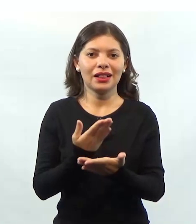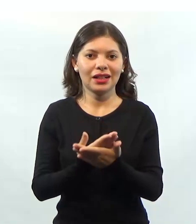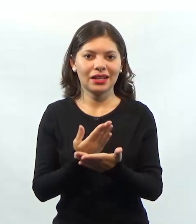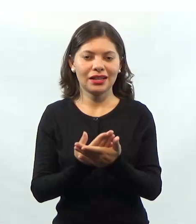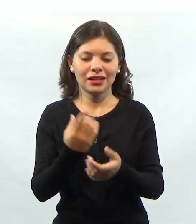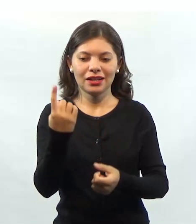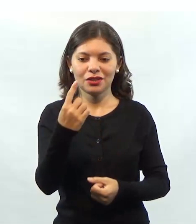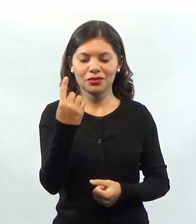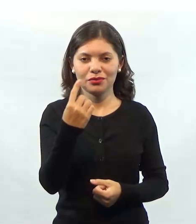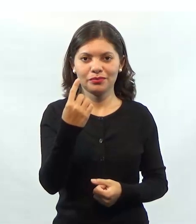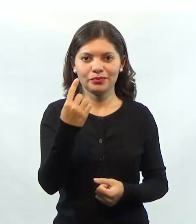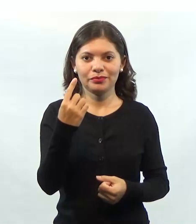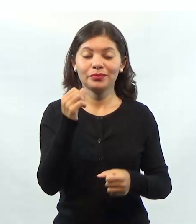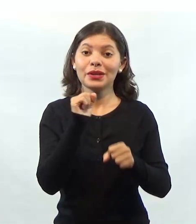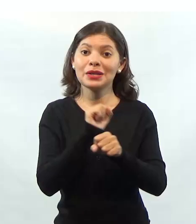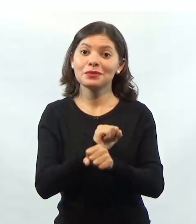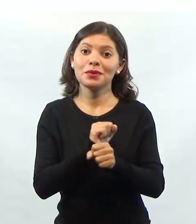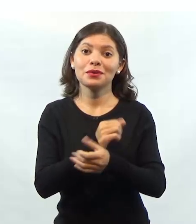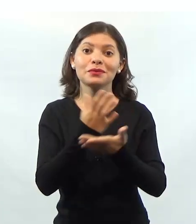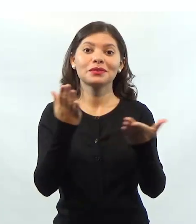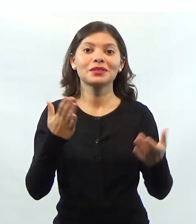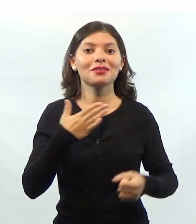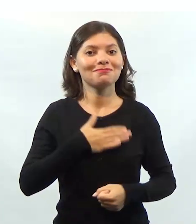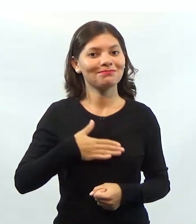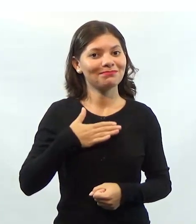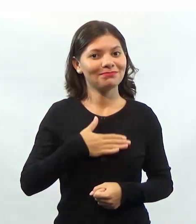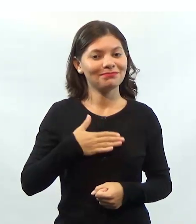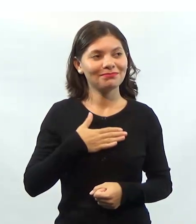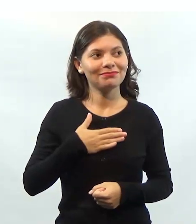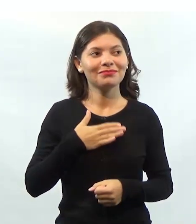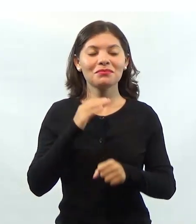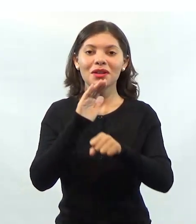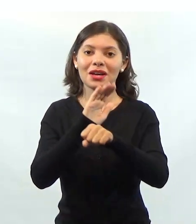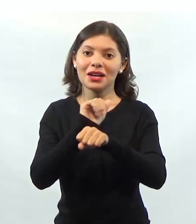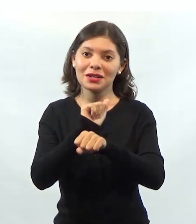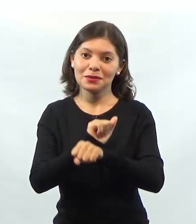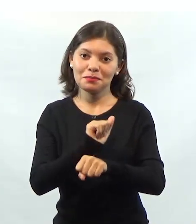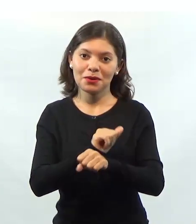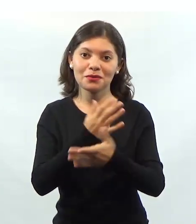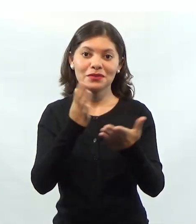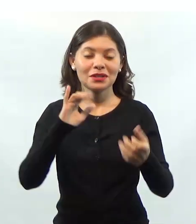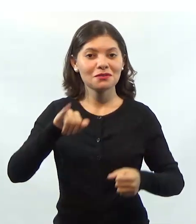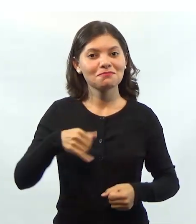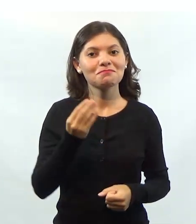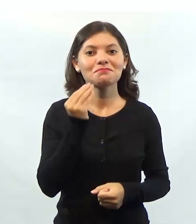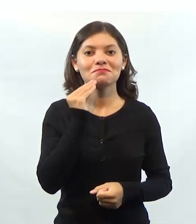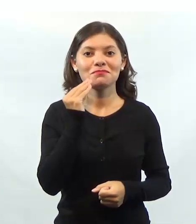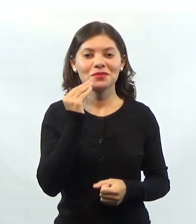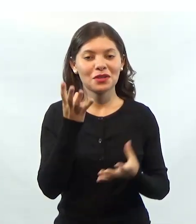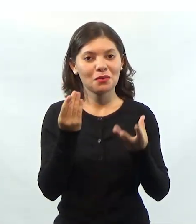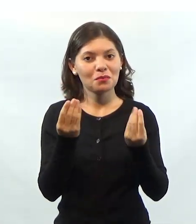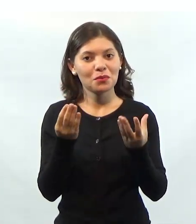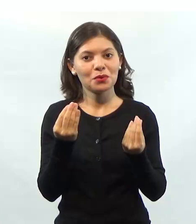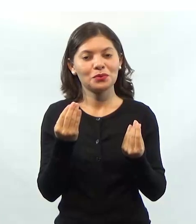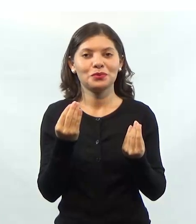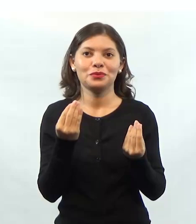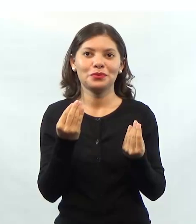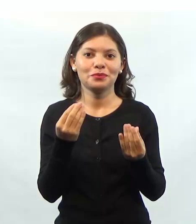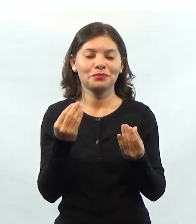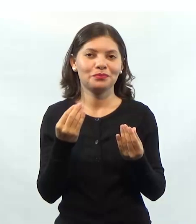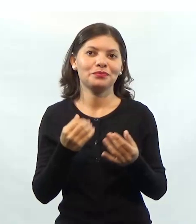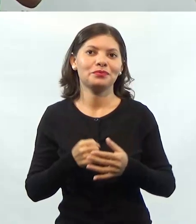Essa foi a nossa aula 1, espero que vocês tenham gostado, espero que vocês aproveitem muito ela